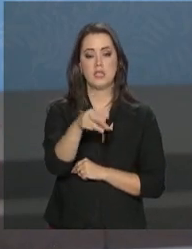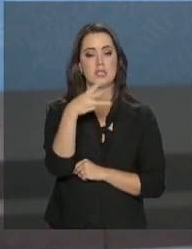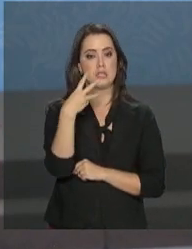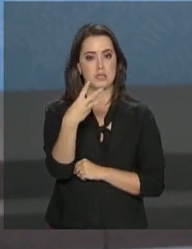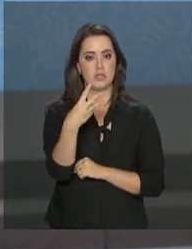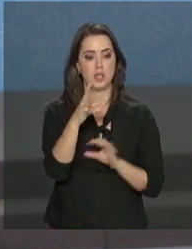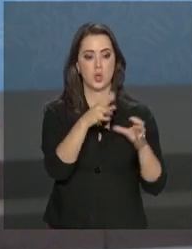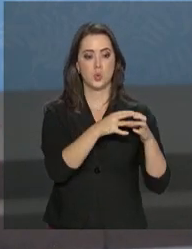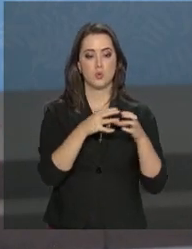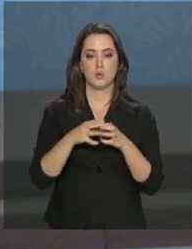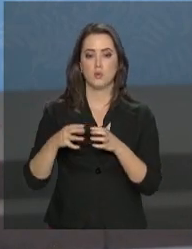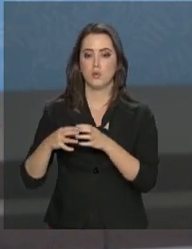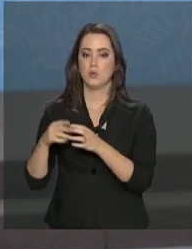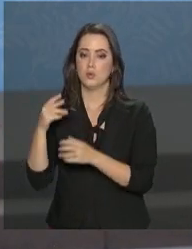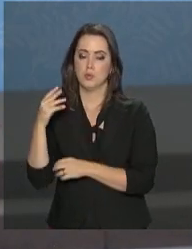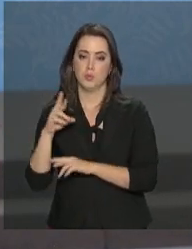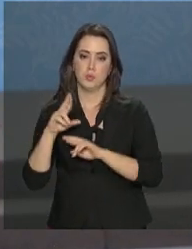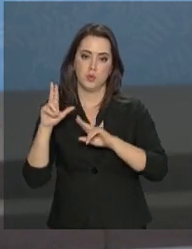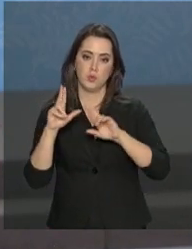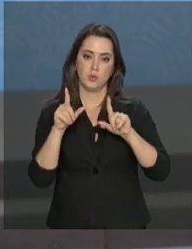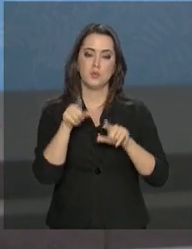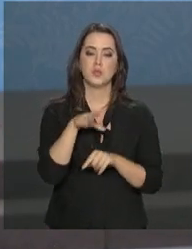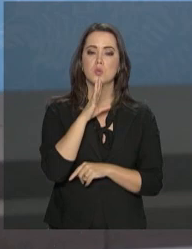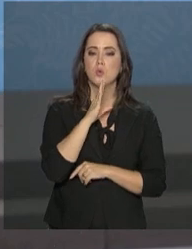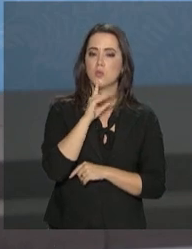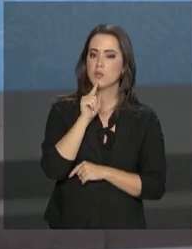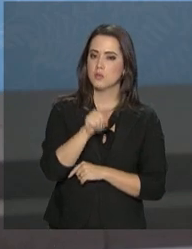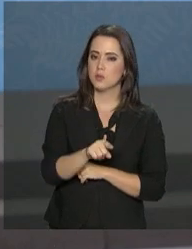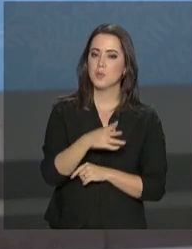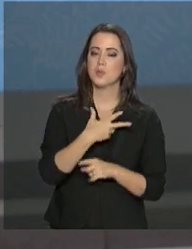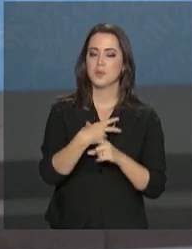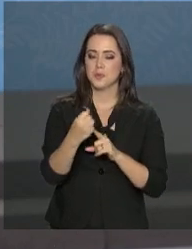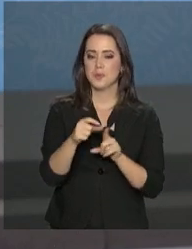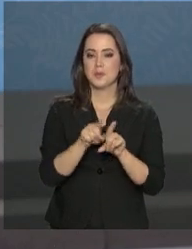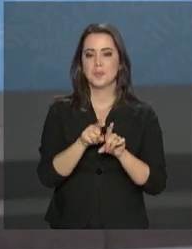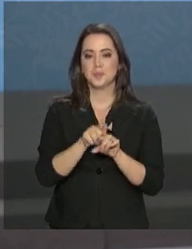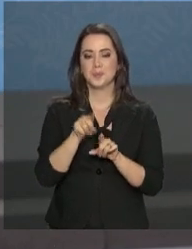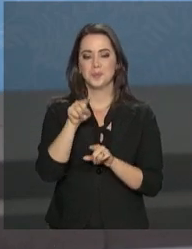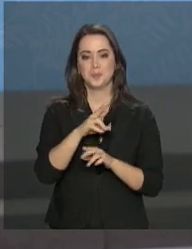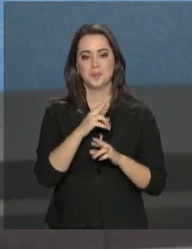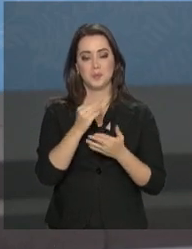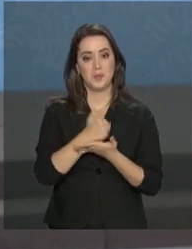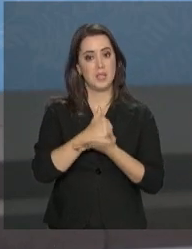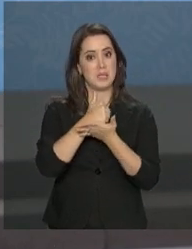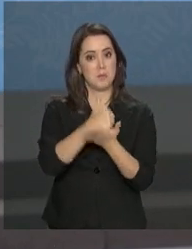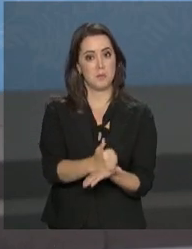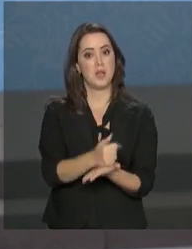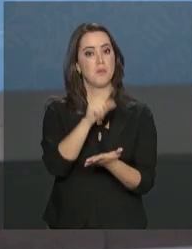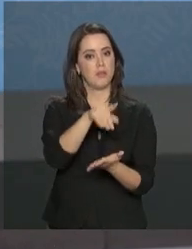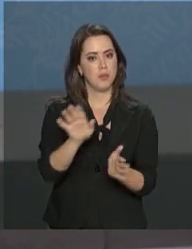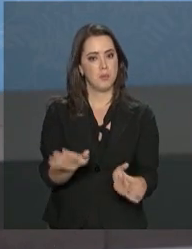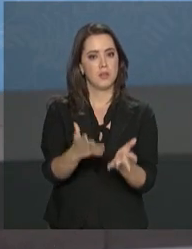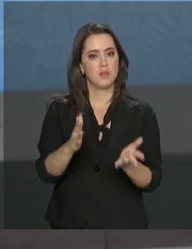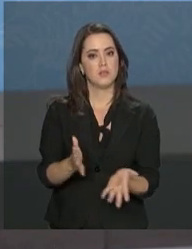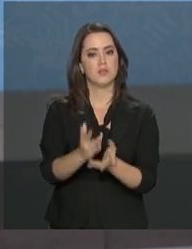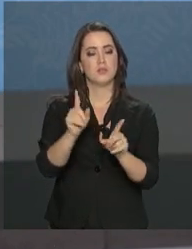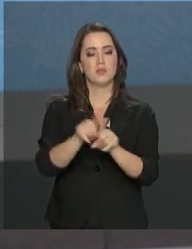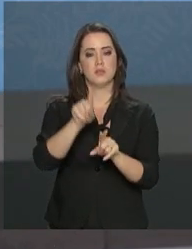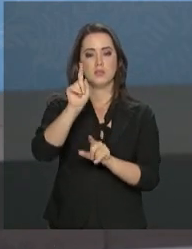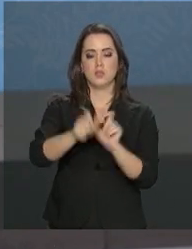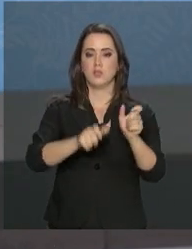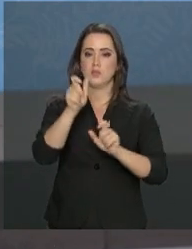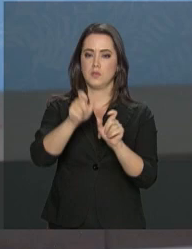três diferentes categorias. Além de ser um reconhecimento aos vencedores, este prêmio é um incentivo aos cientistas